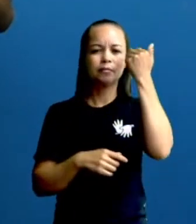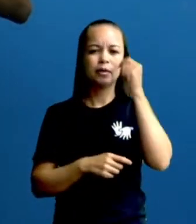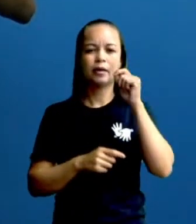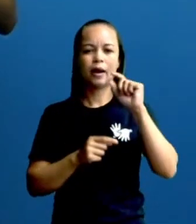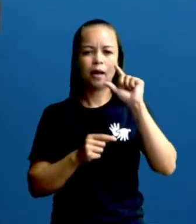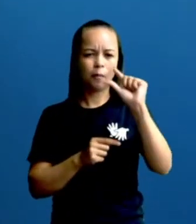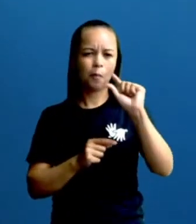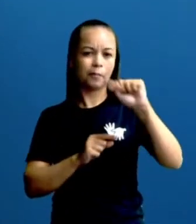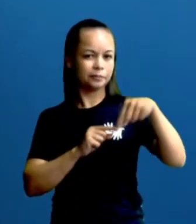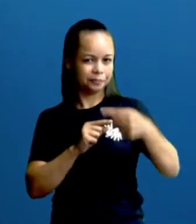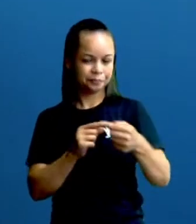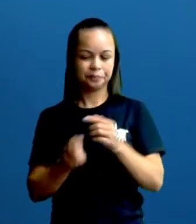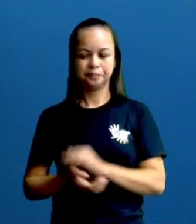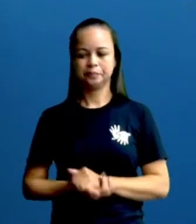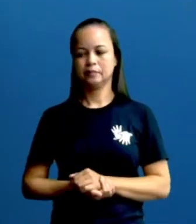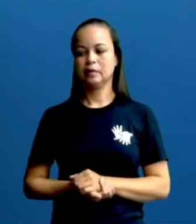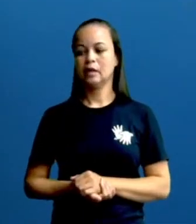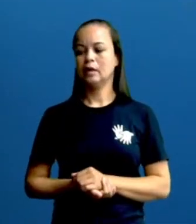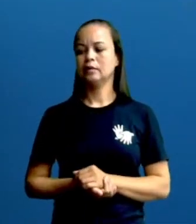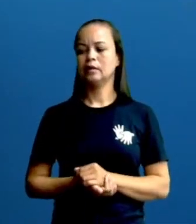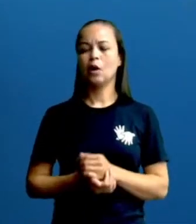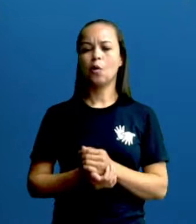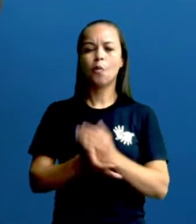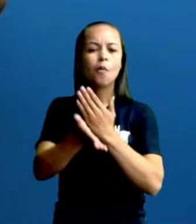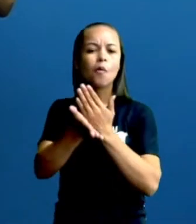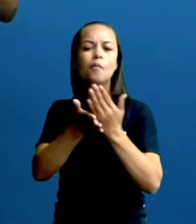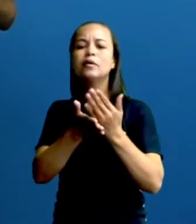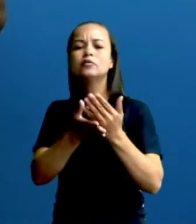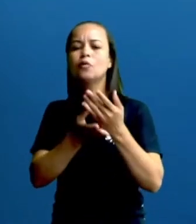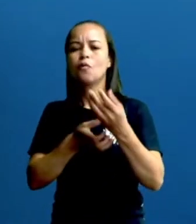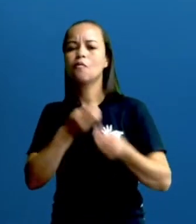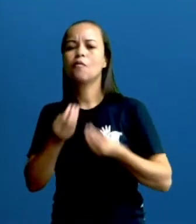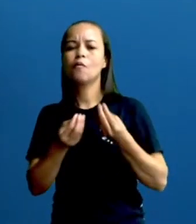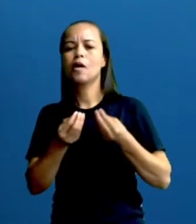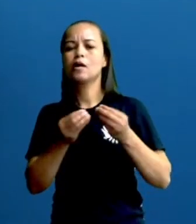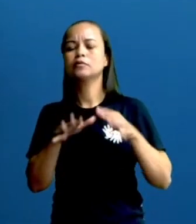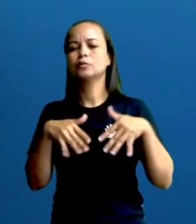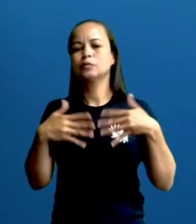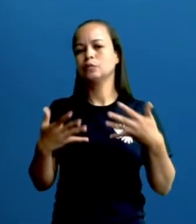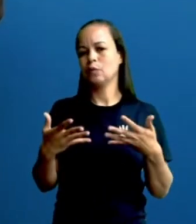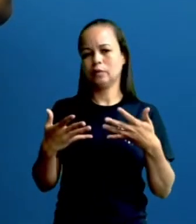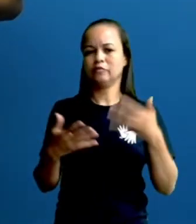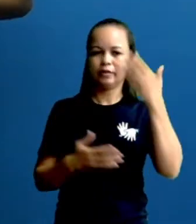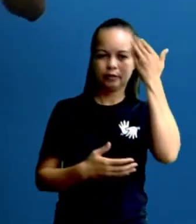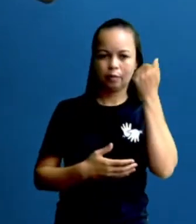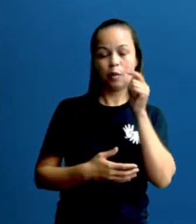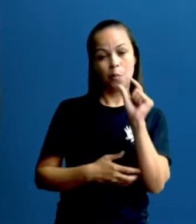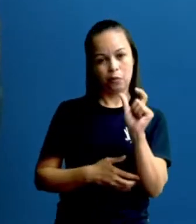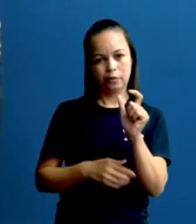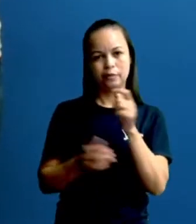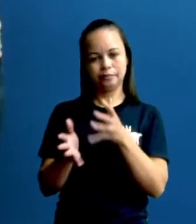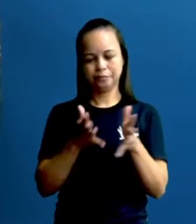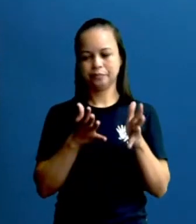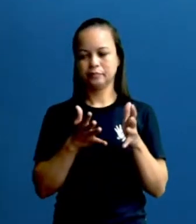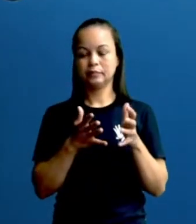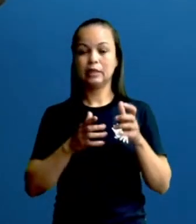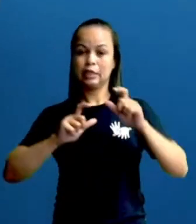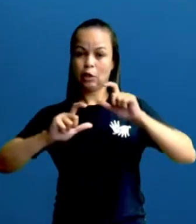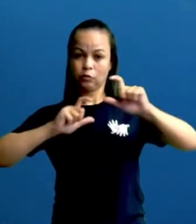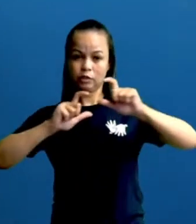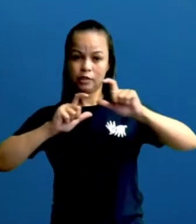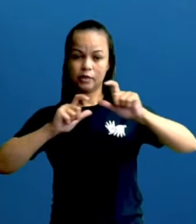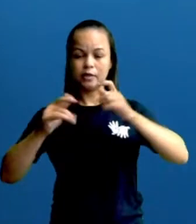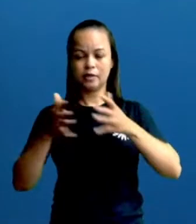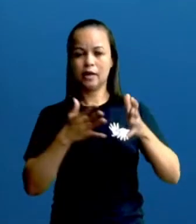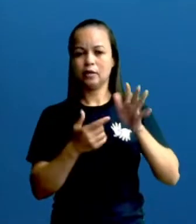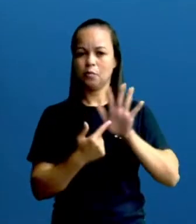Então, origem. Como é que surgiu? A gente vai saber um pouquinho sobre isso aí, certo? Certo? Então, tirinha nos